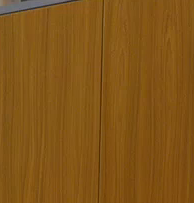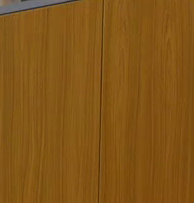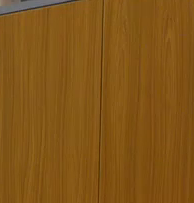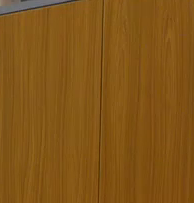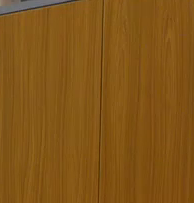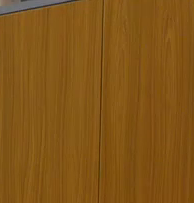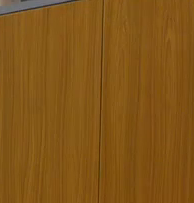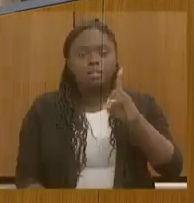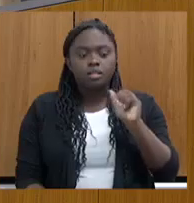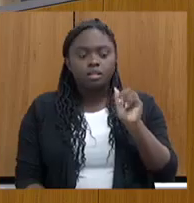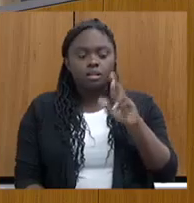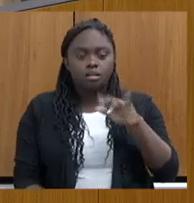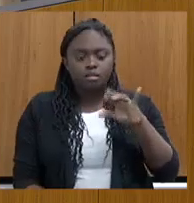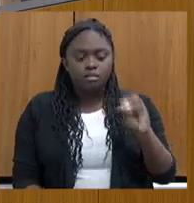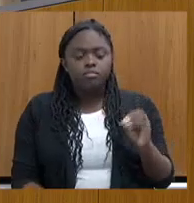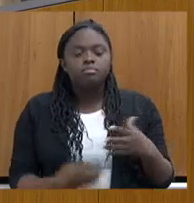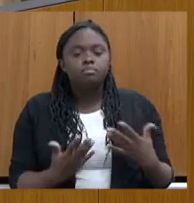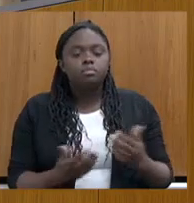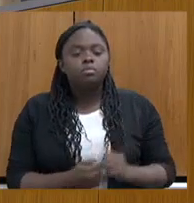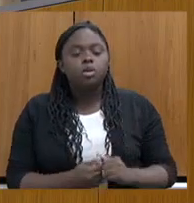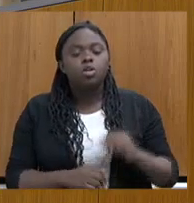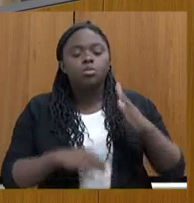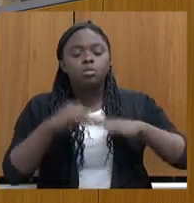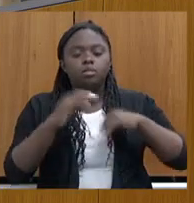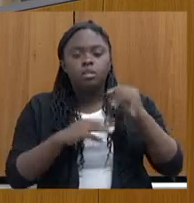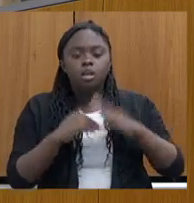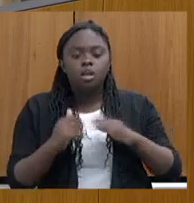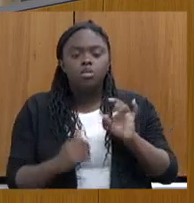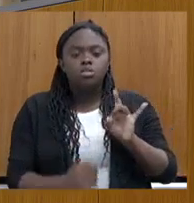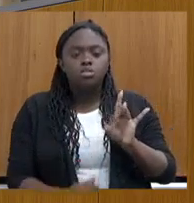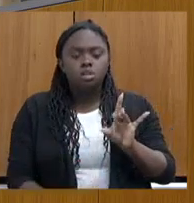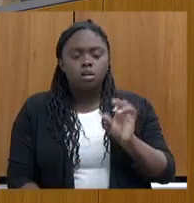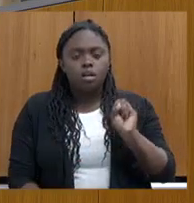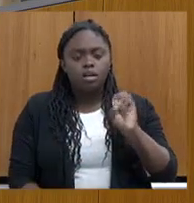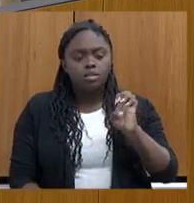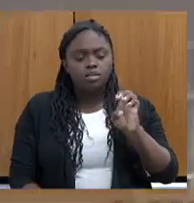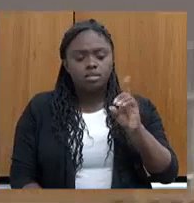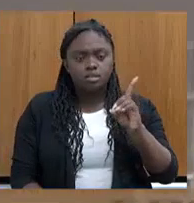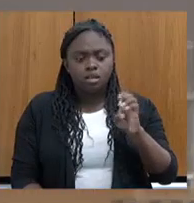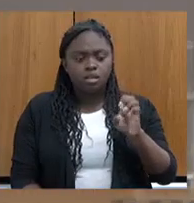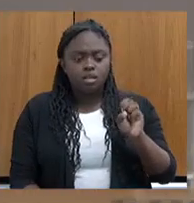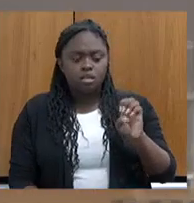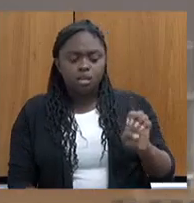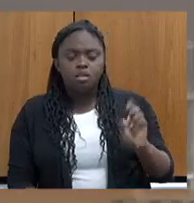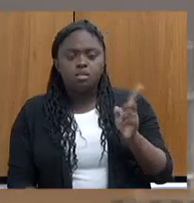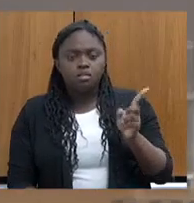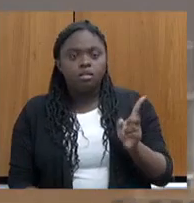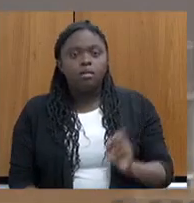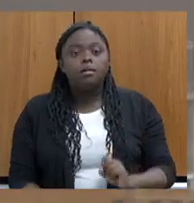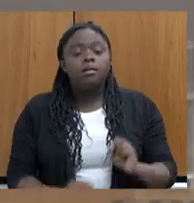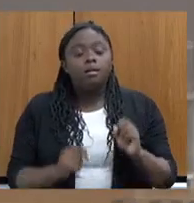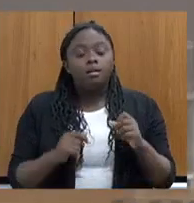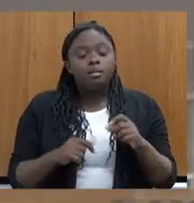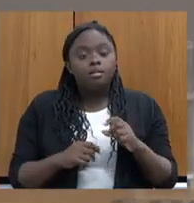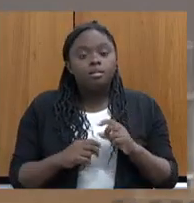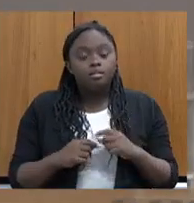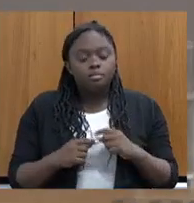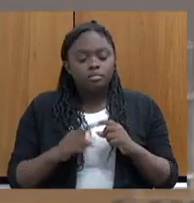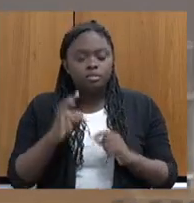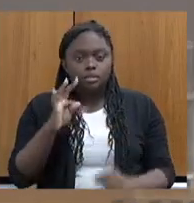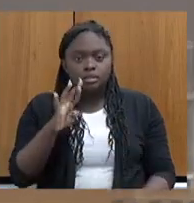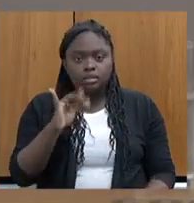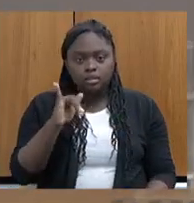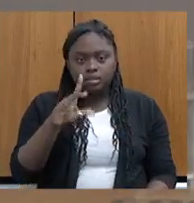Na qualificação profissional, não é só a CEDES que faz esse tipo. Trilhas do Futuro, hoje, é o nosso maior programa de